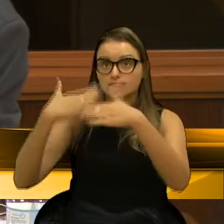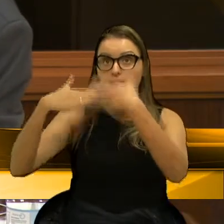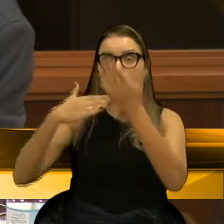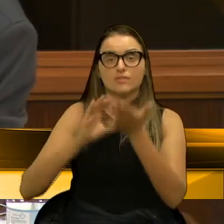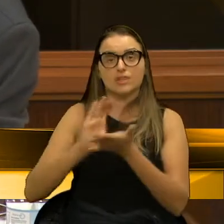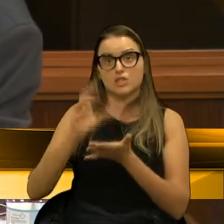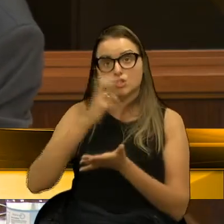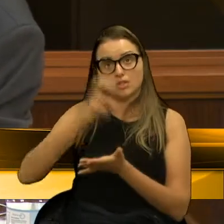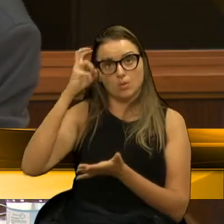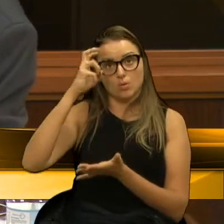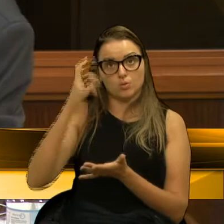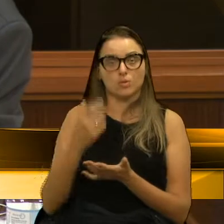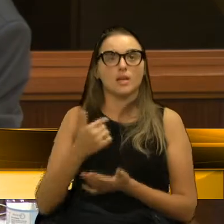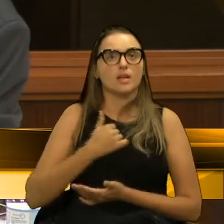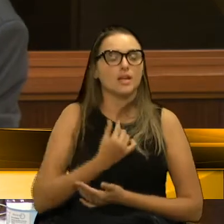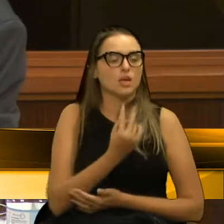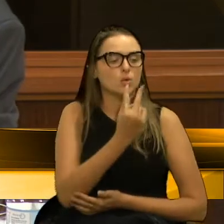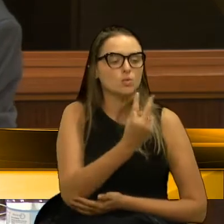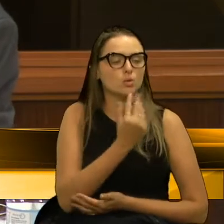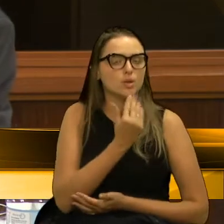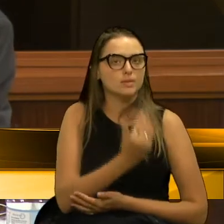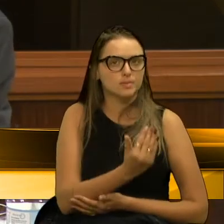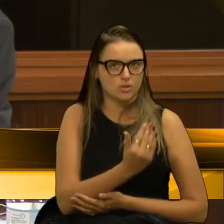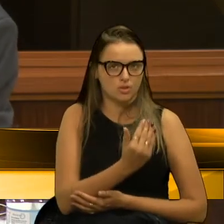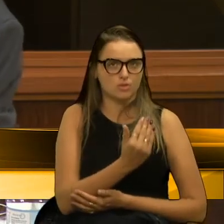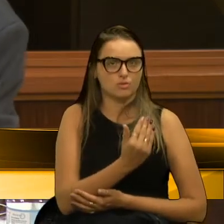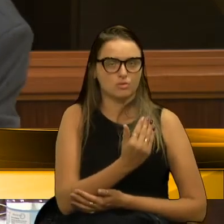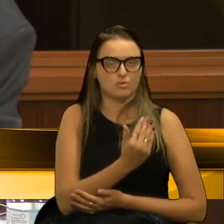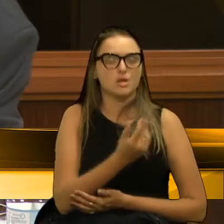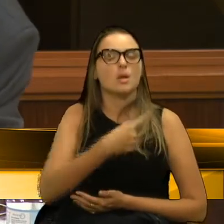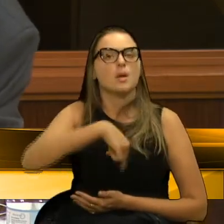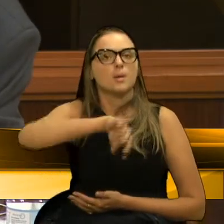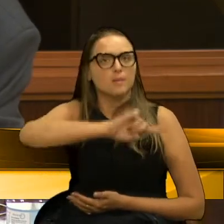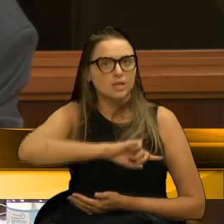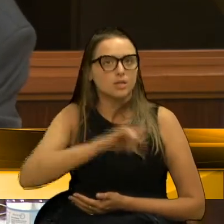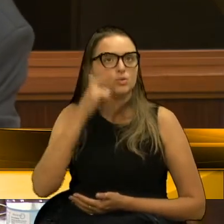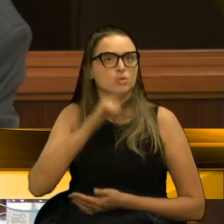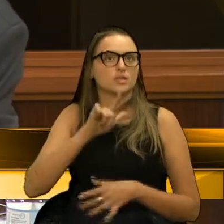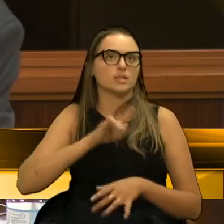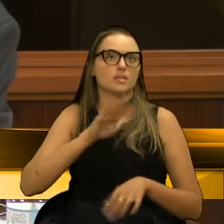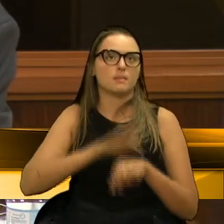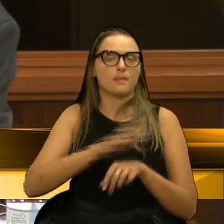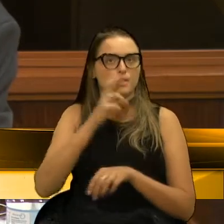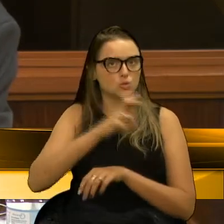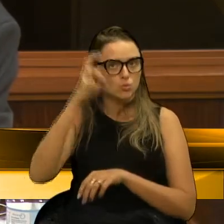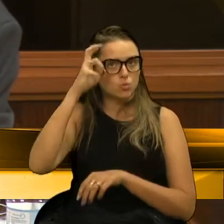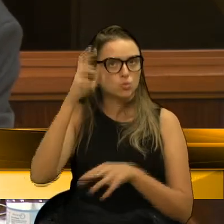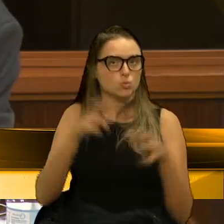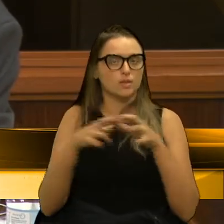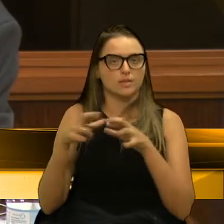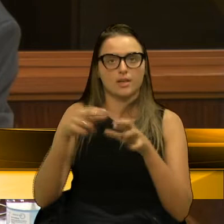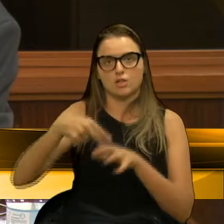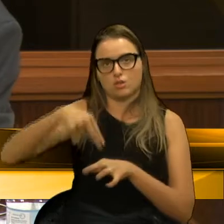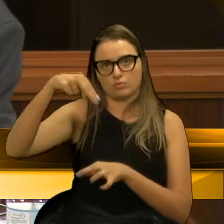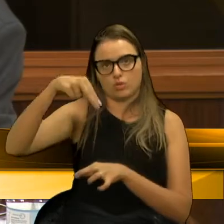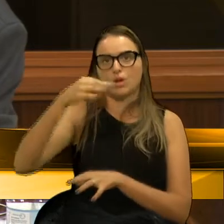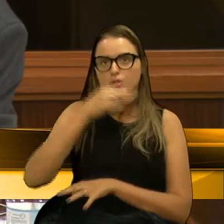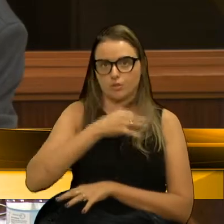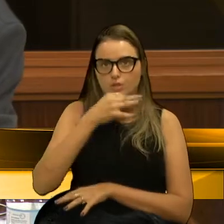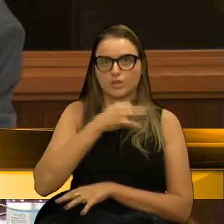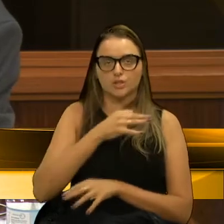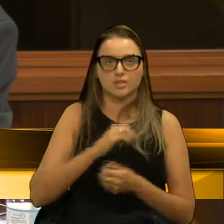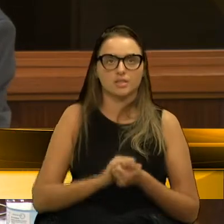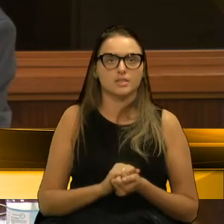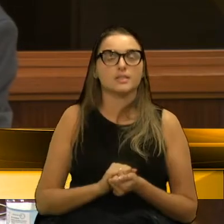Eu, inclusive, já entrei com dois pedidos para que a gente possa ter mais cultura na região norte aqui de Caxias. Então, assim,